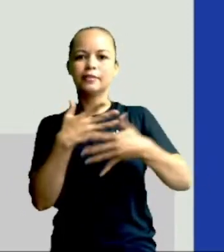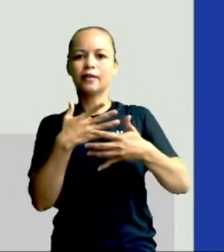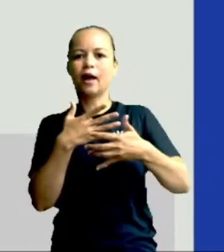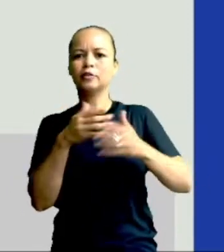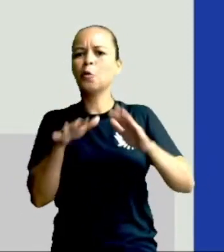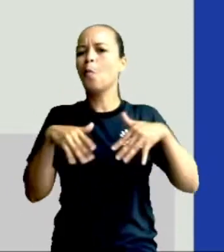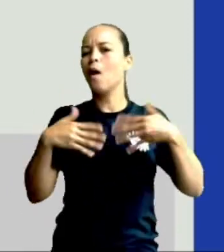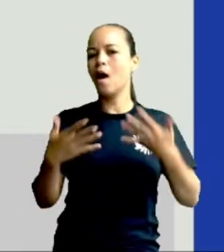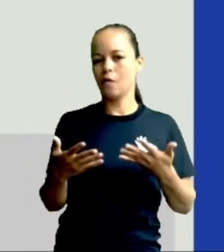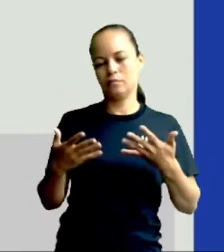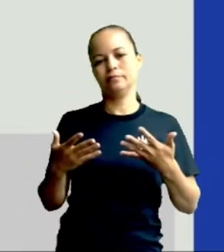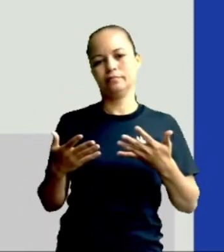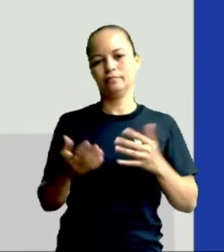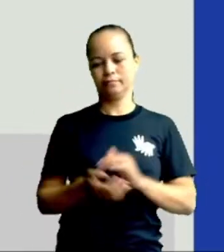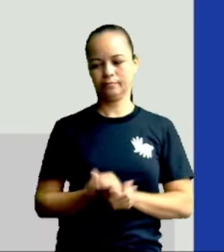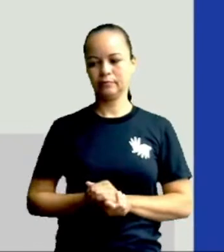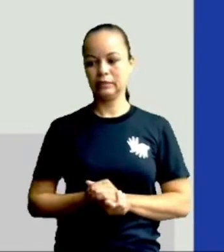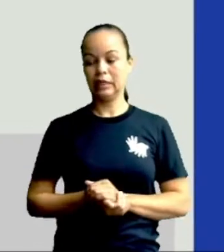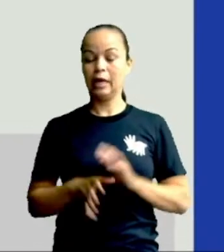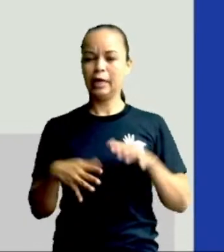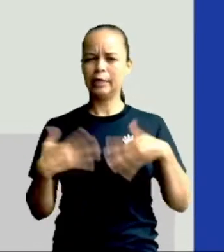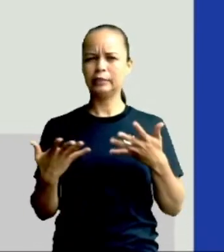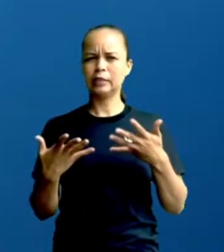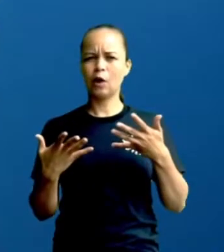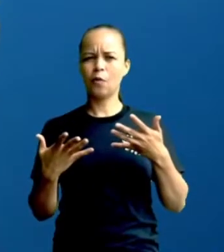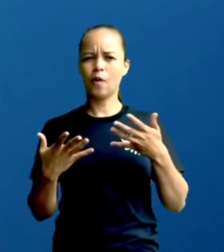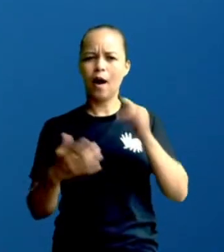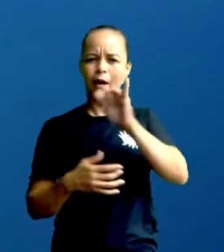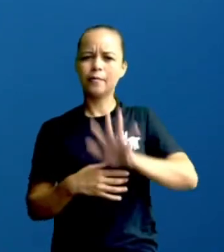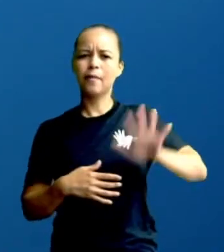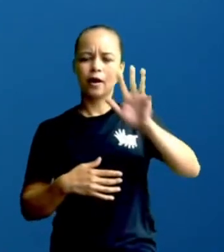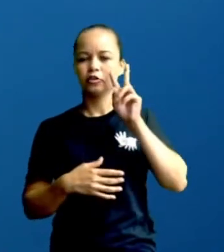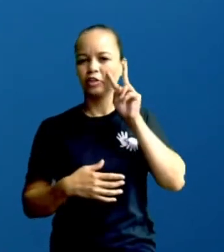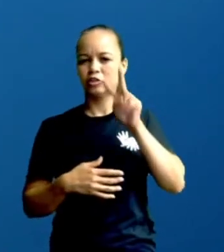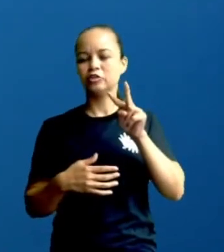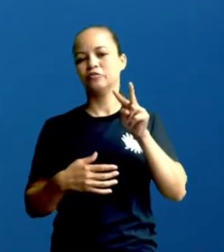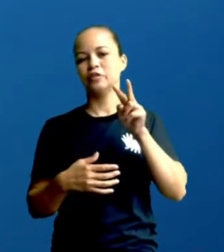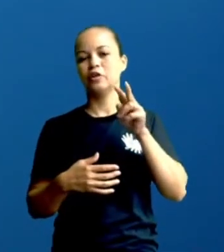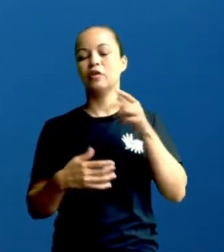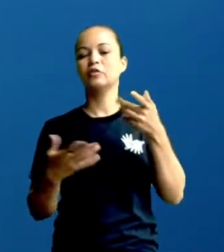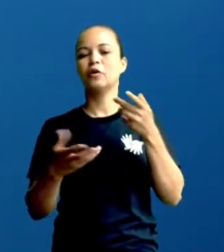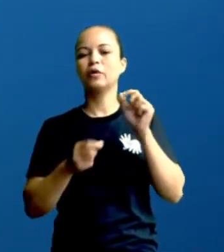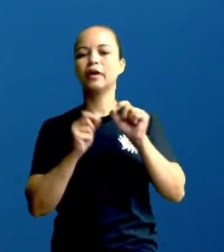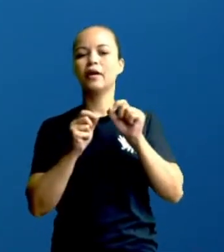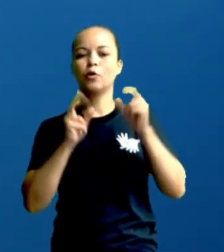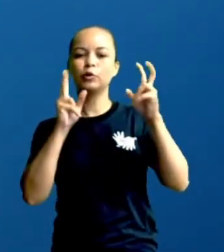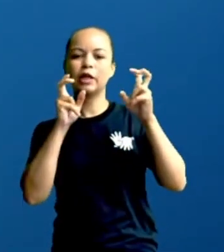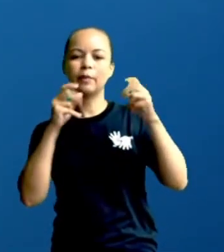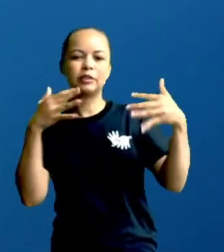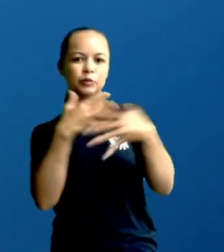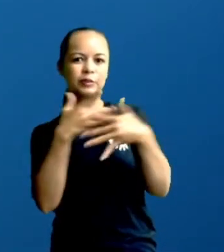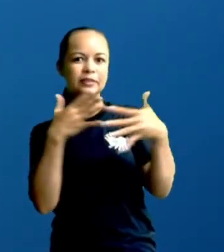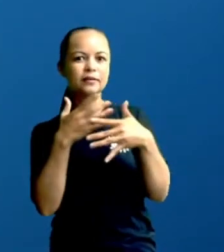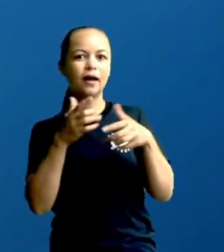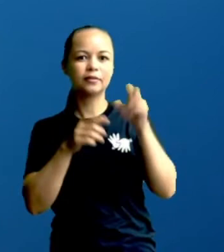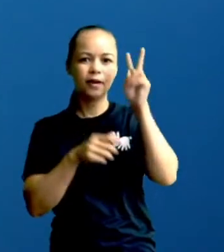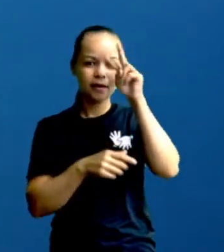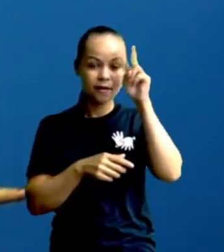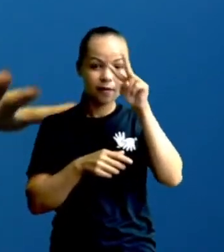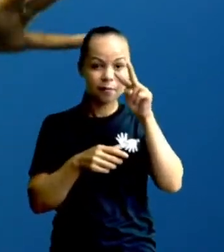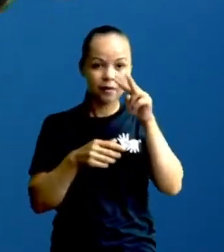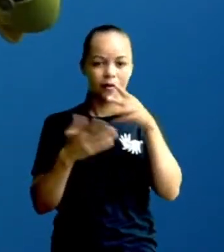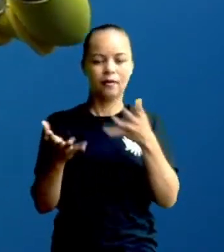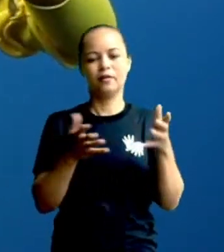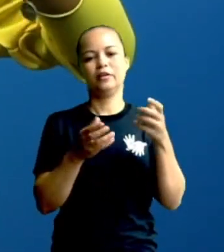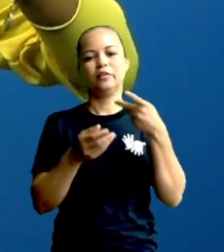Opa! Então a imagem que a gente viu nos reflete aquela aula sobre cidades. O que são as cidades? Lembra? Que a gente